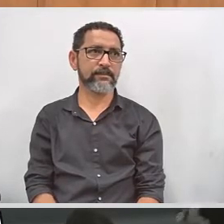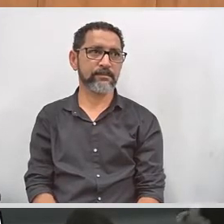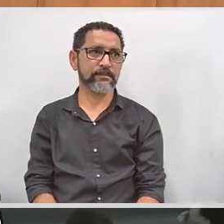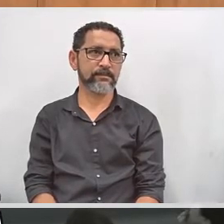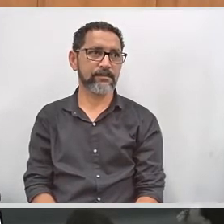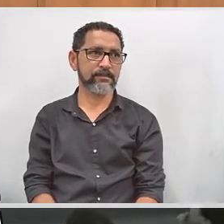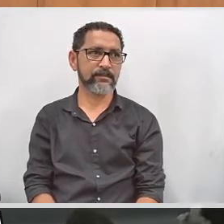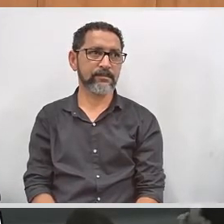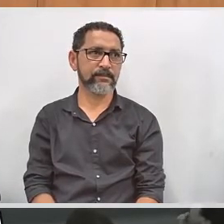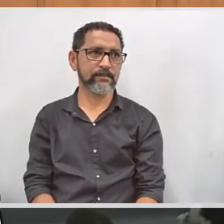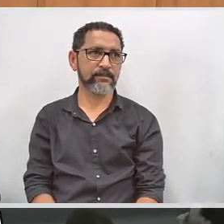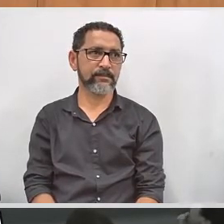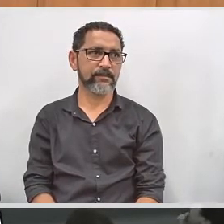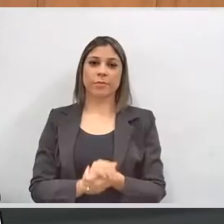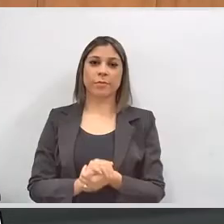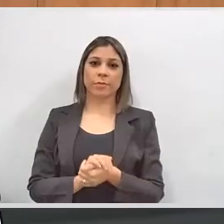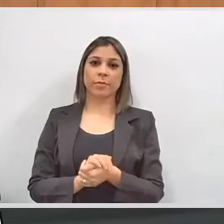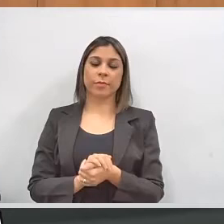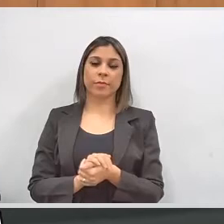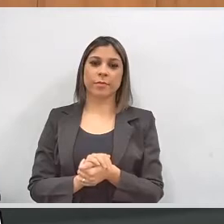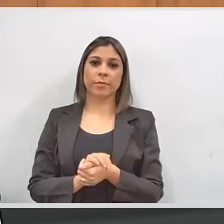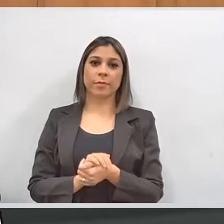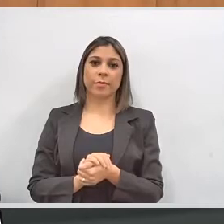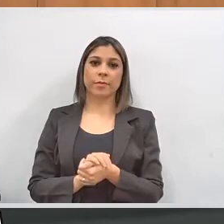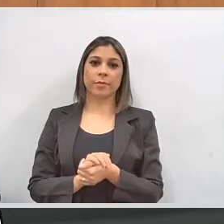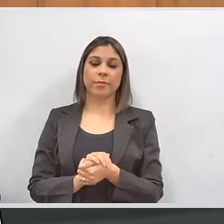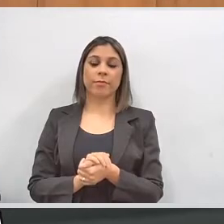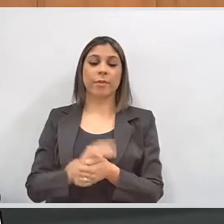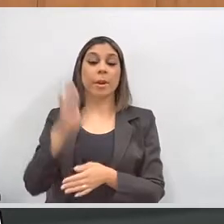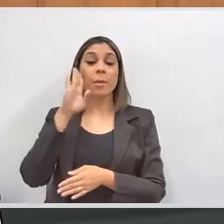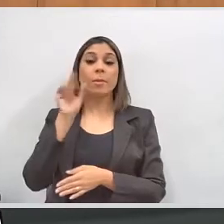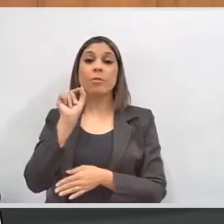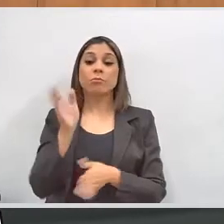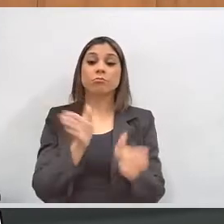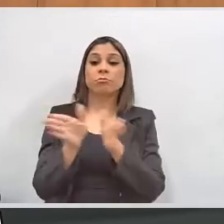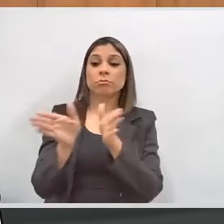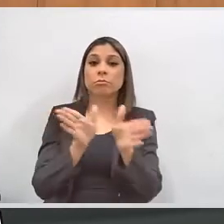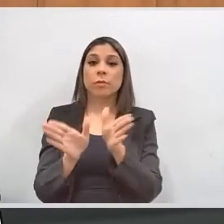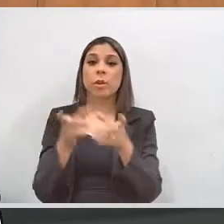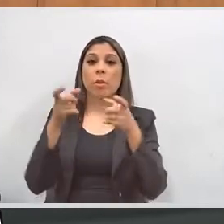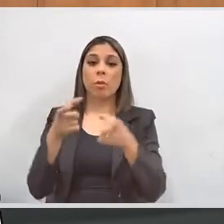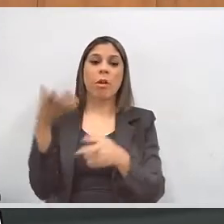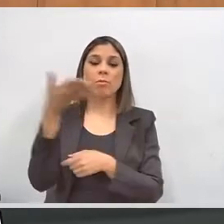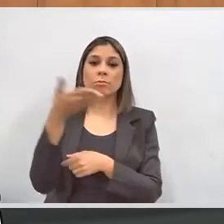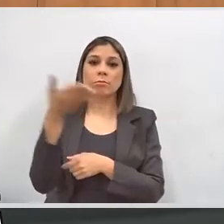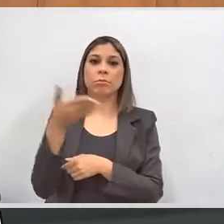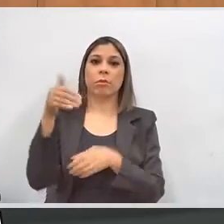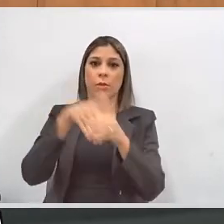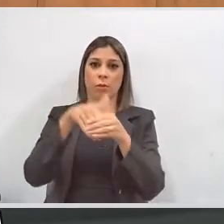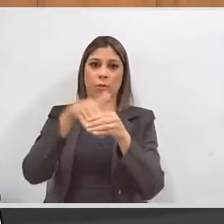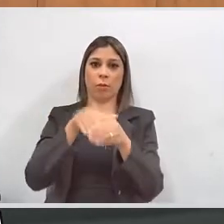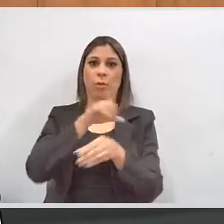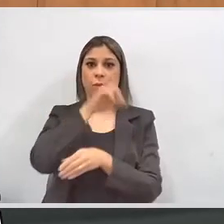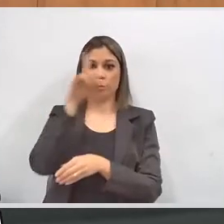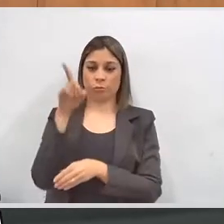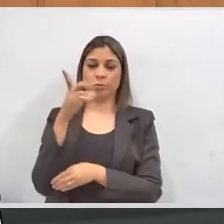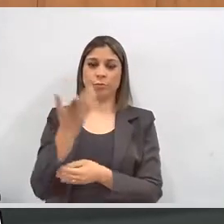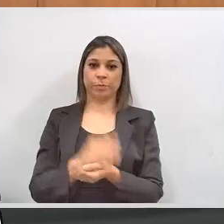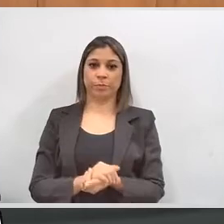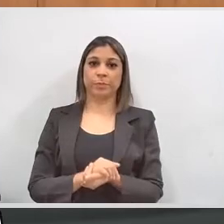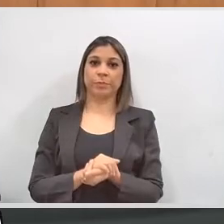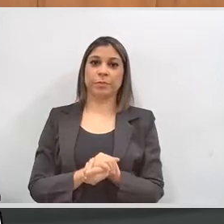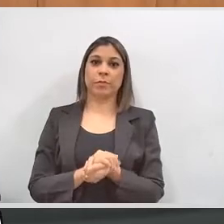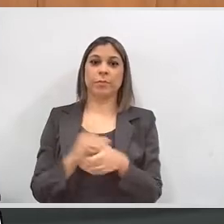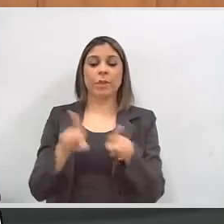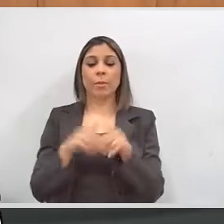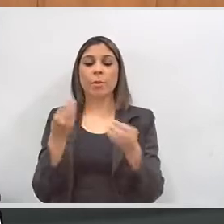nossos trabalhos por até, especialmente, quanto à acessibilidade nos locais de votação e outras formas